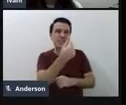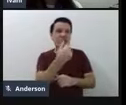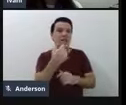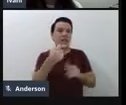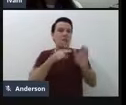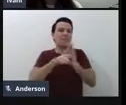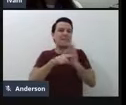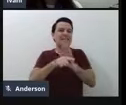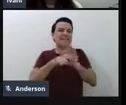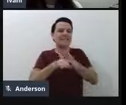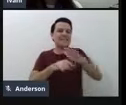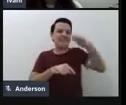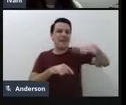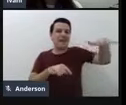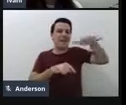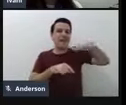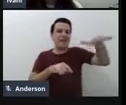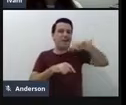pesquisa